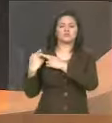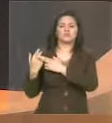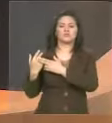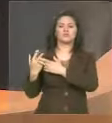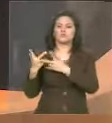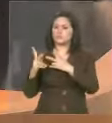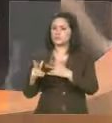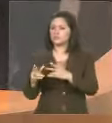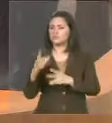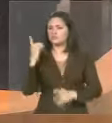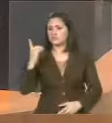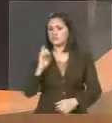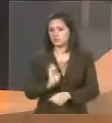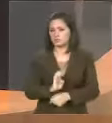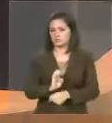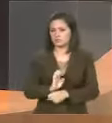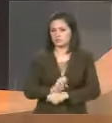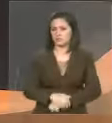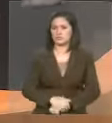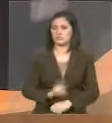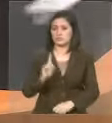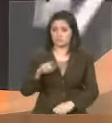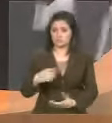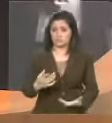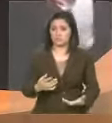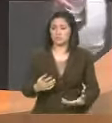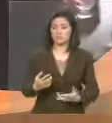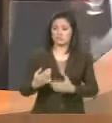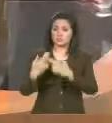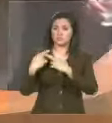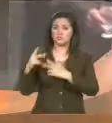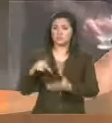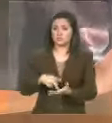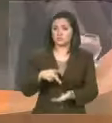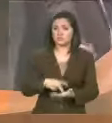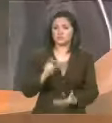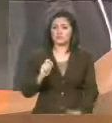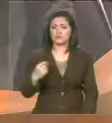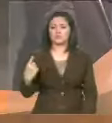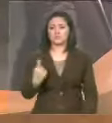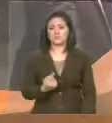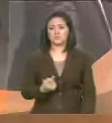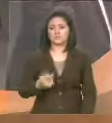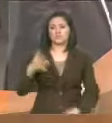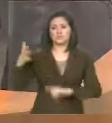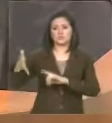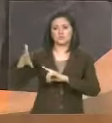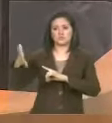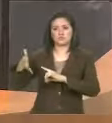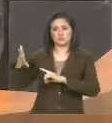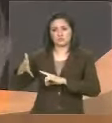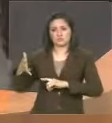É com este compromisso com a verdade que suba esta tribuna para rebater